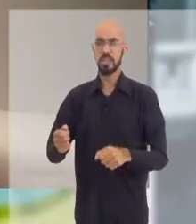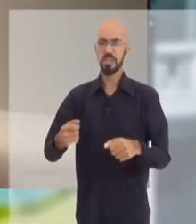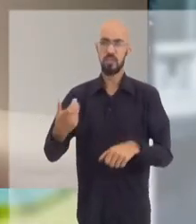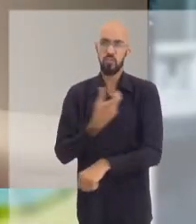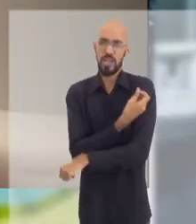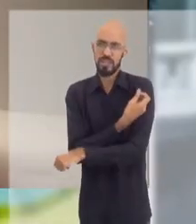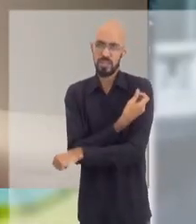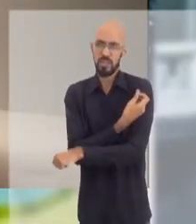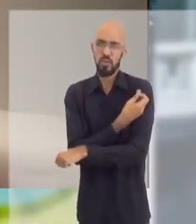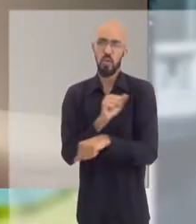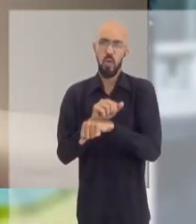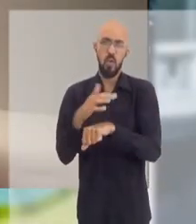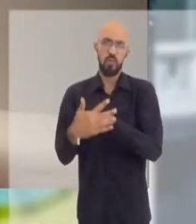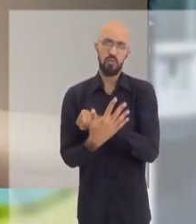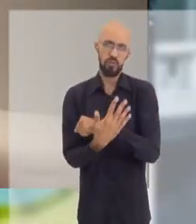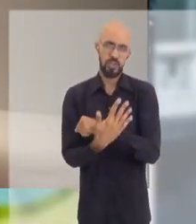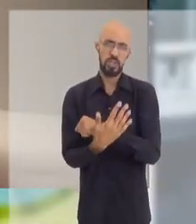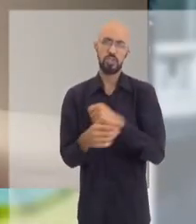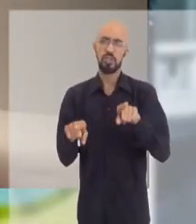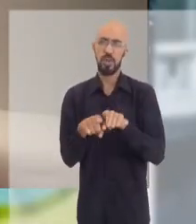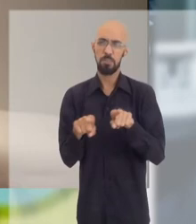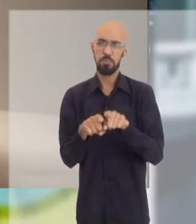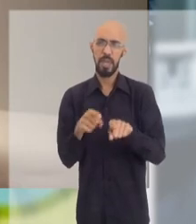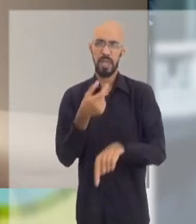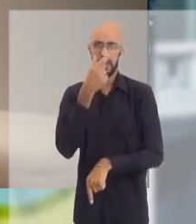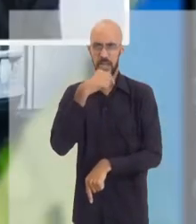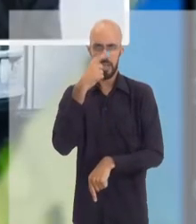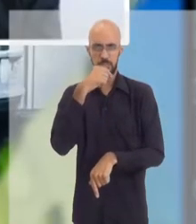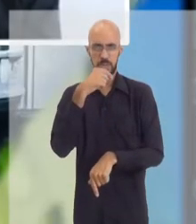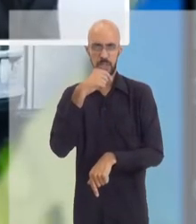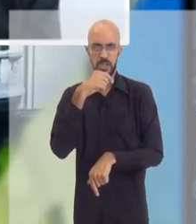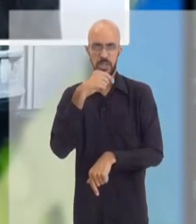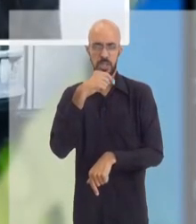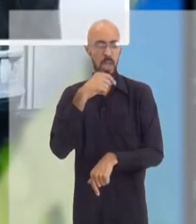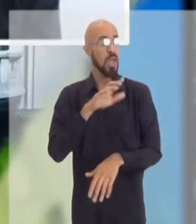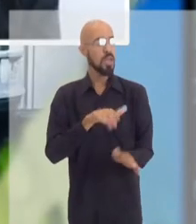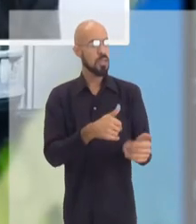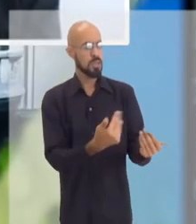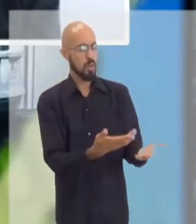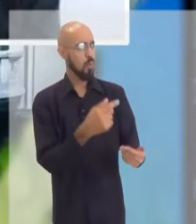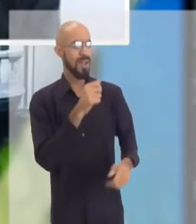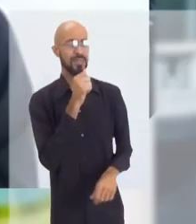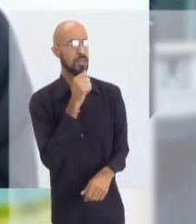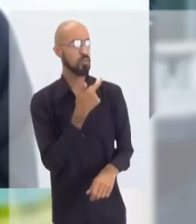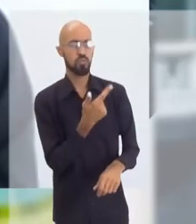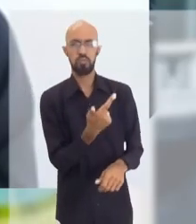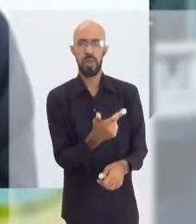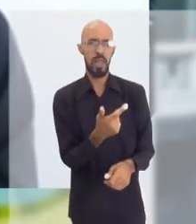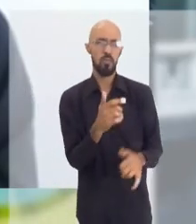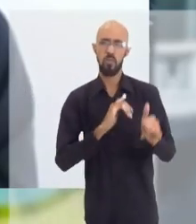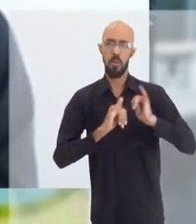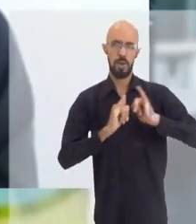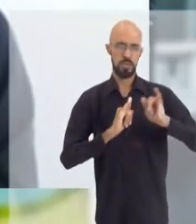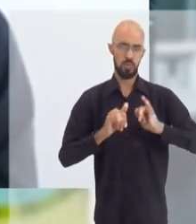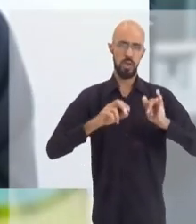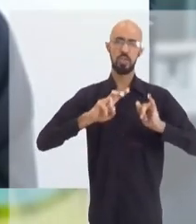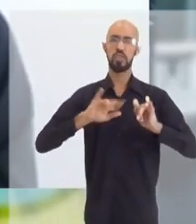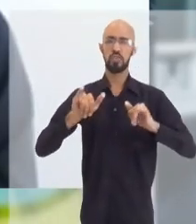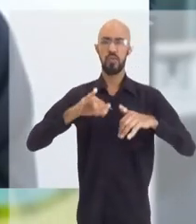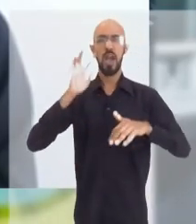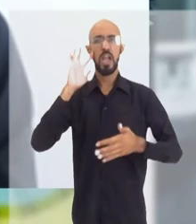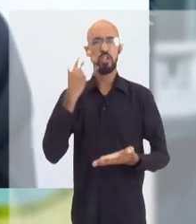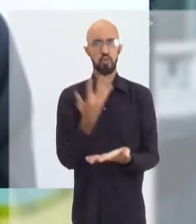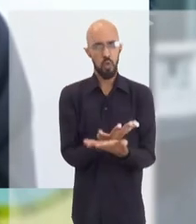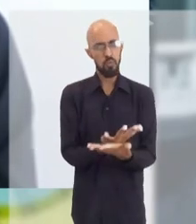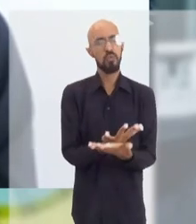juntamente com a vacina da Covid, da H1N1? Criança ainda não tem os dados de aplicação simultânea. Isso nós vamos